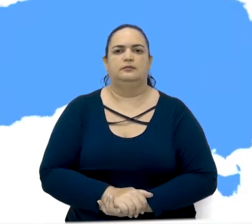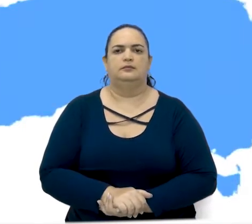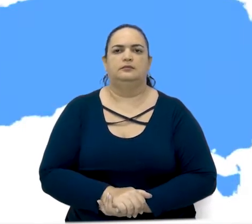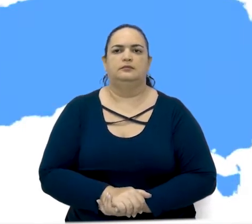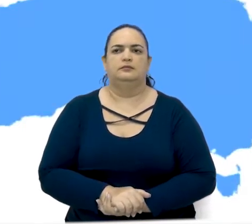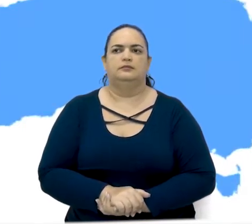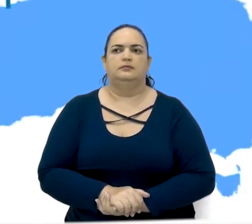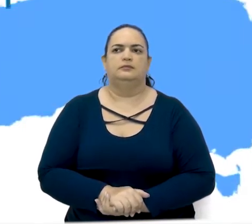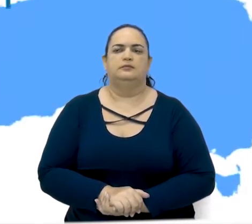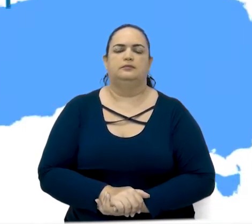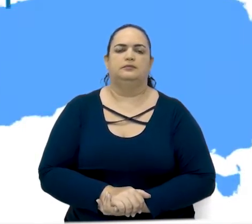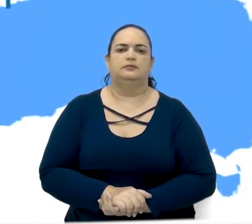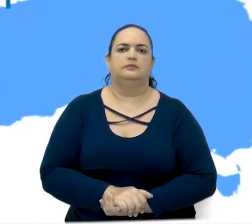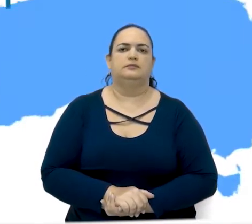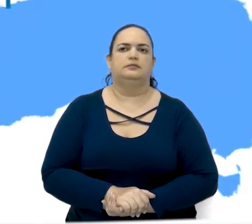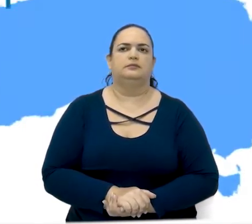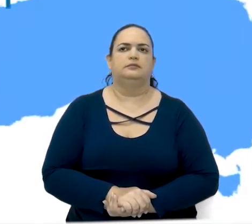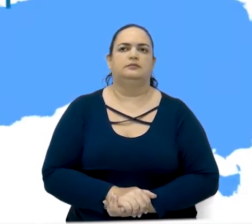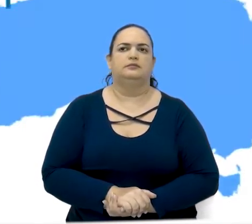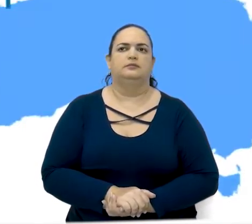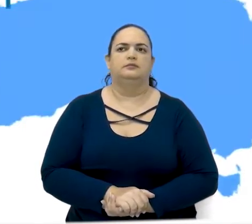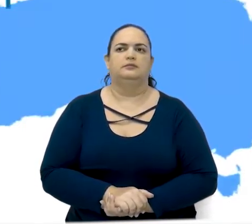Australian Canadian Australian